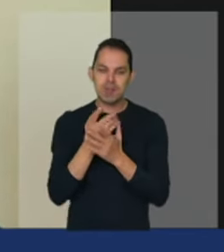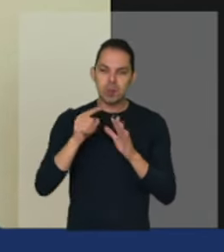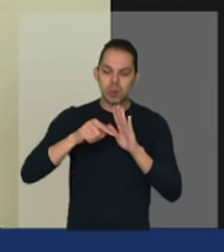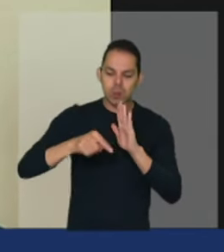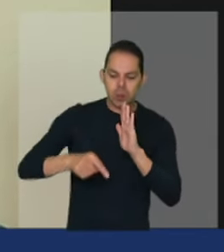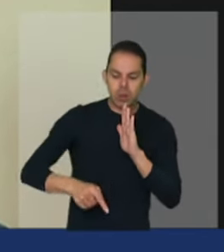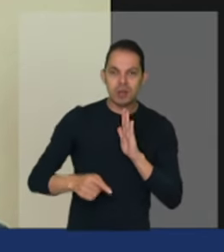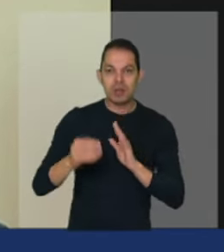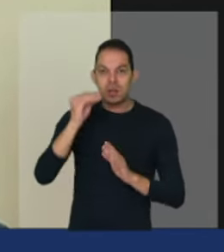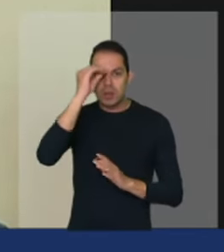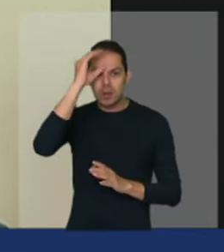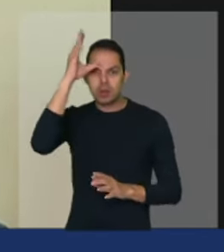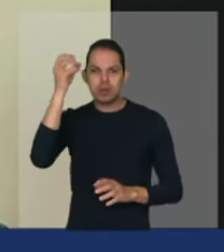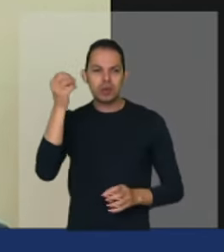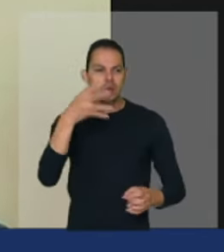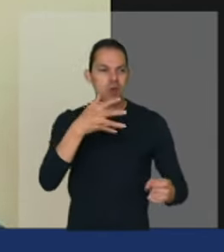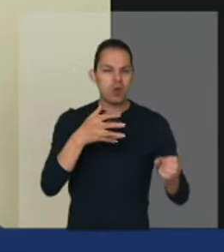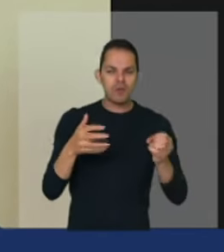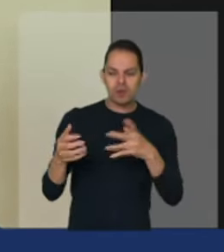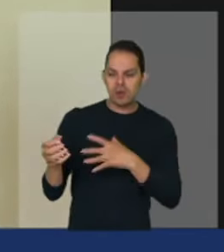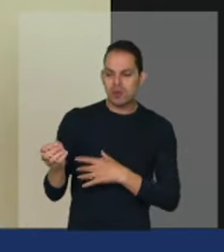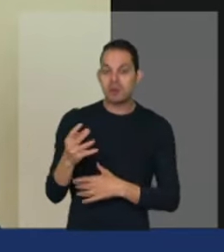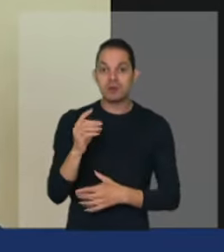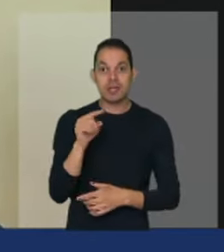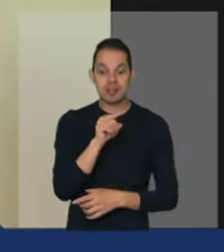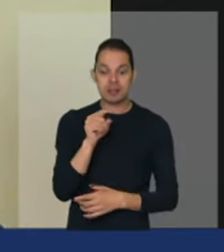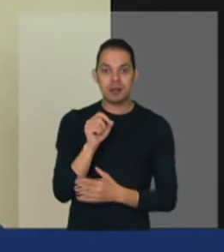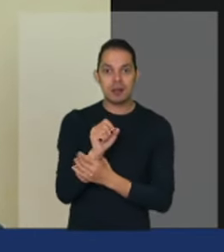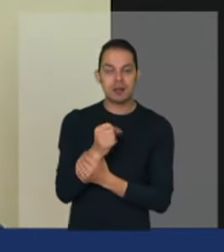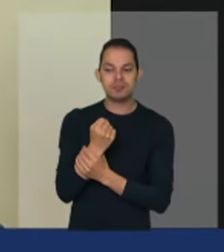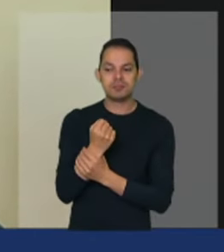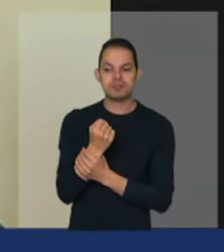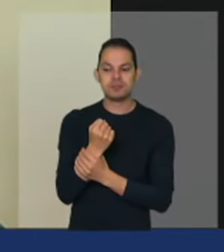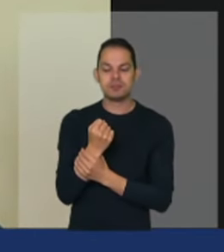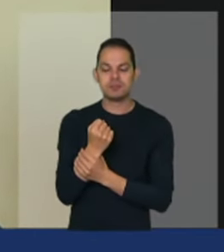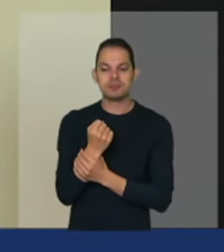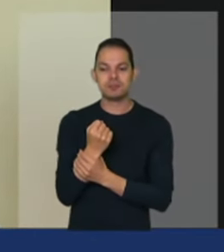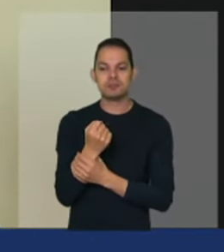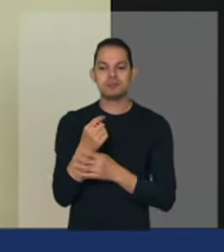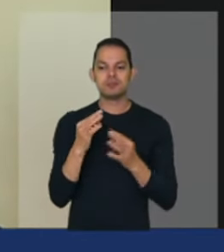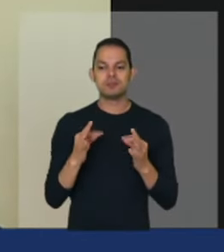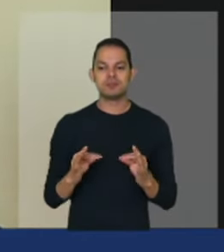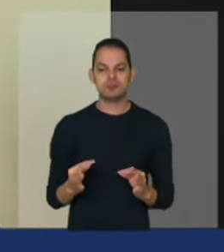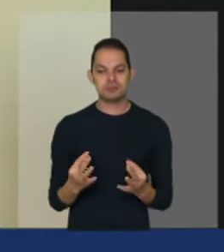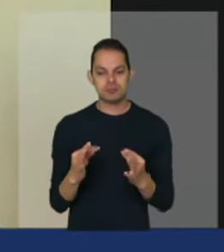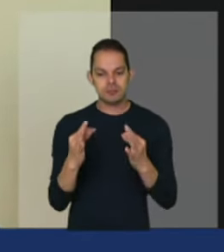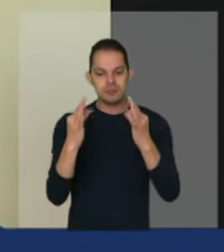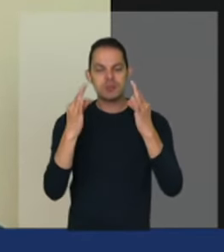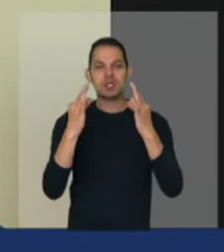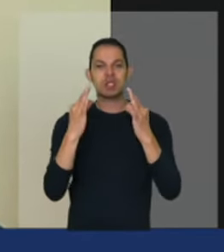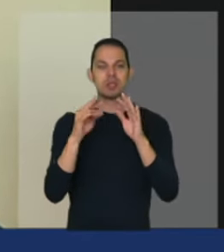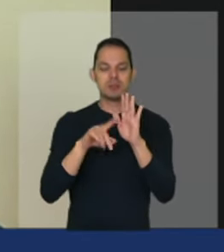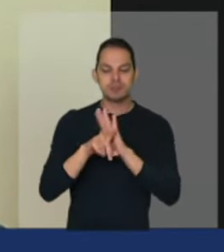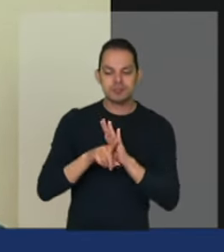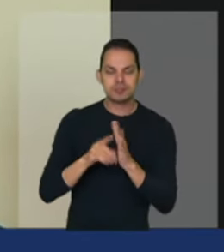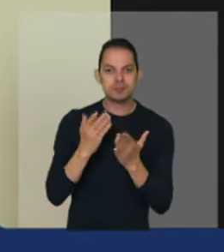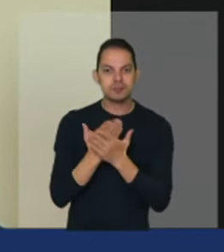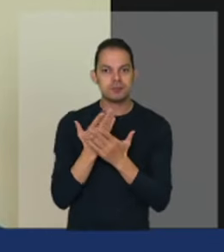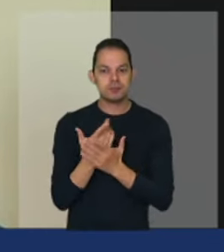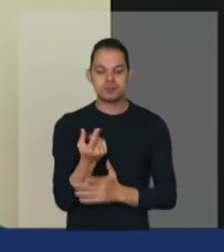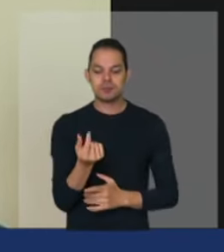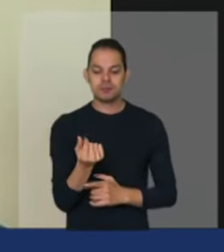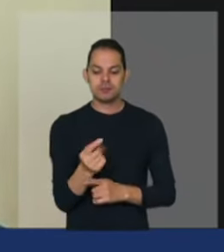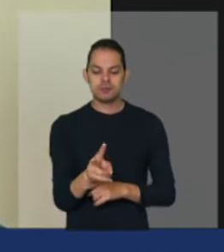conhecimentos que garantam que a tecnologia a pesquisa o crédito possam